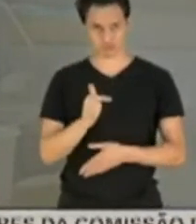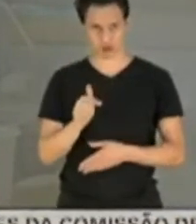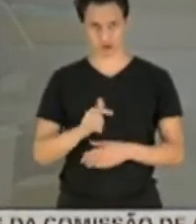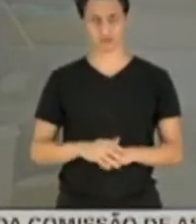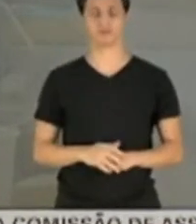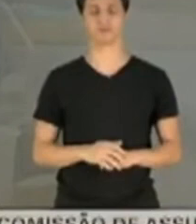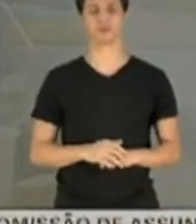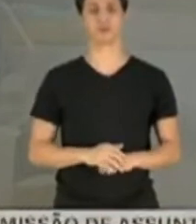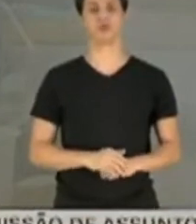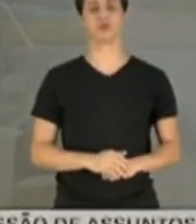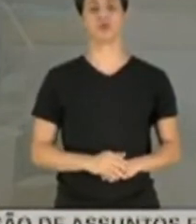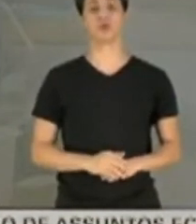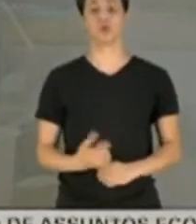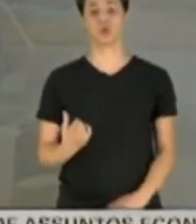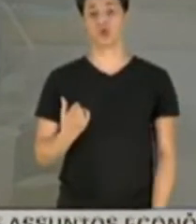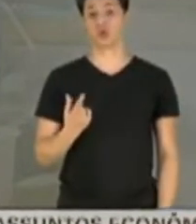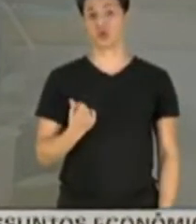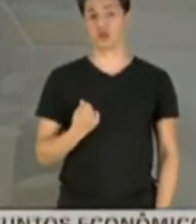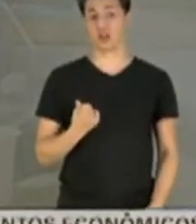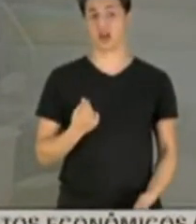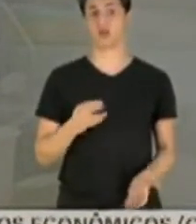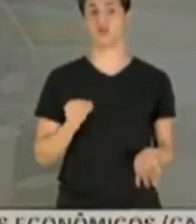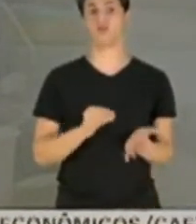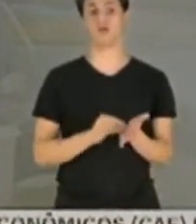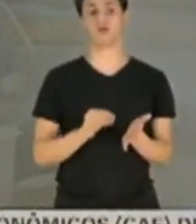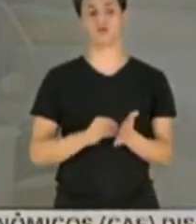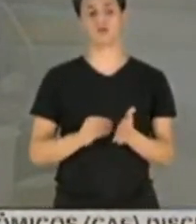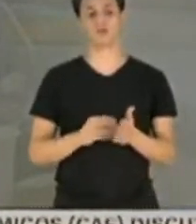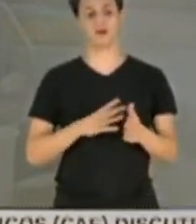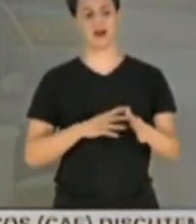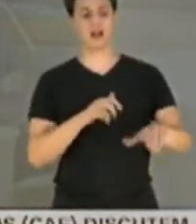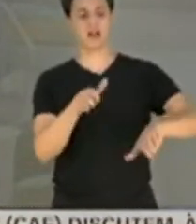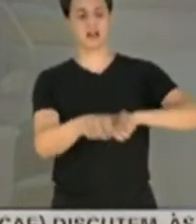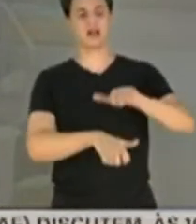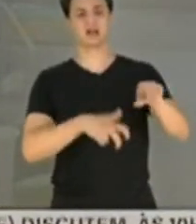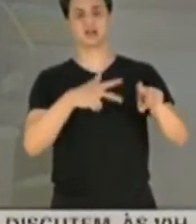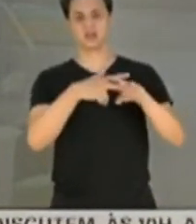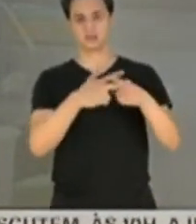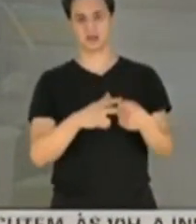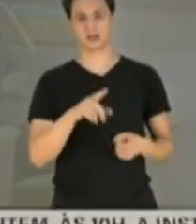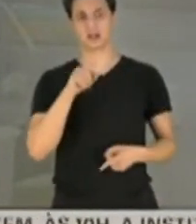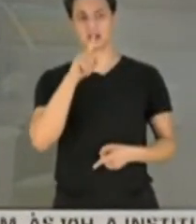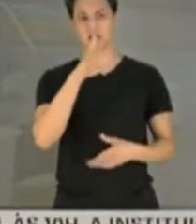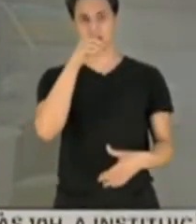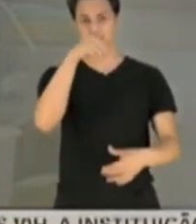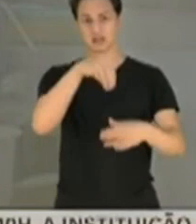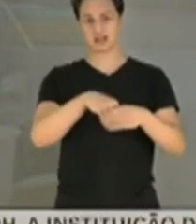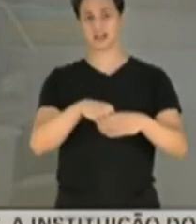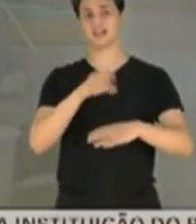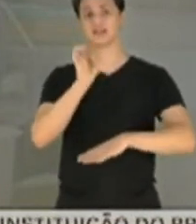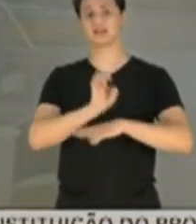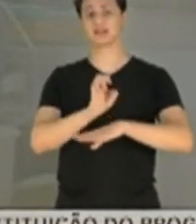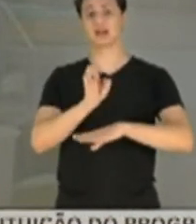fazer a reestruturação da rede de saúde, lá no interior do estado de Rondônia,